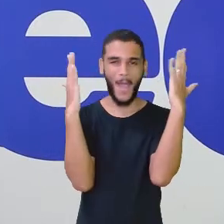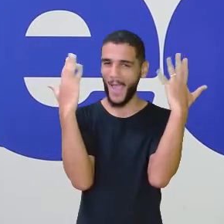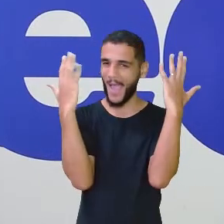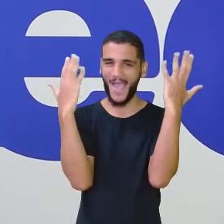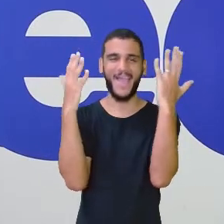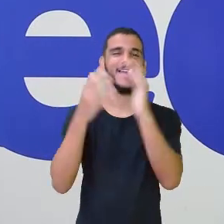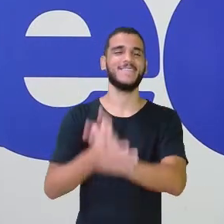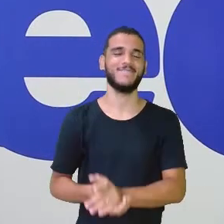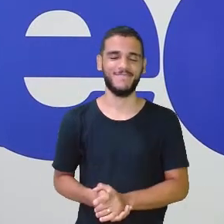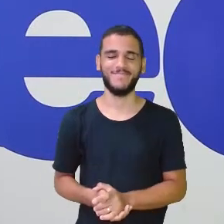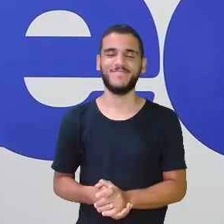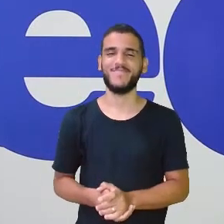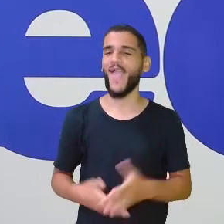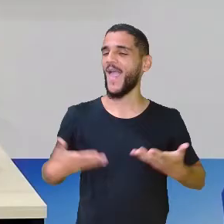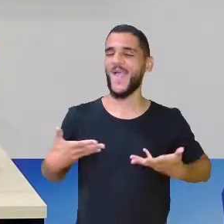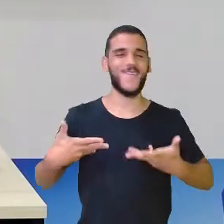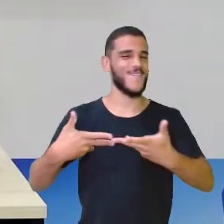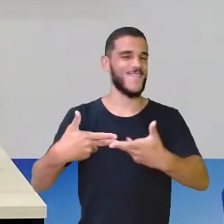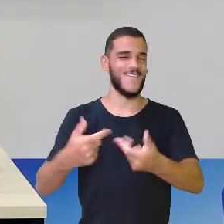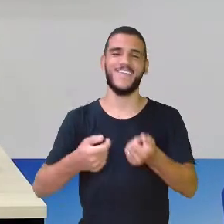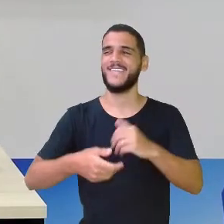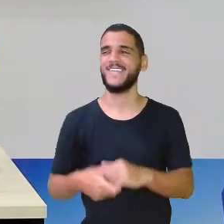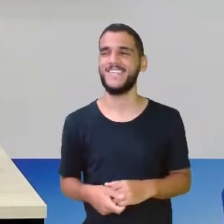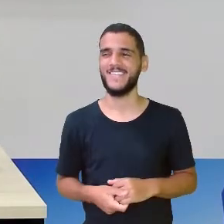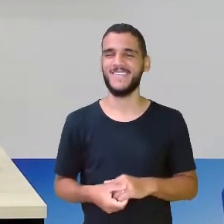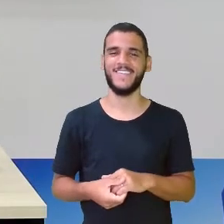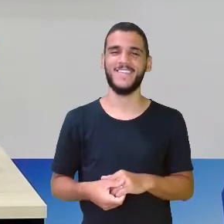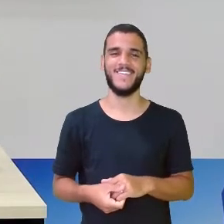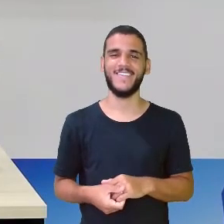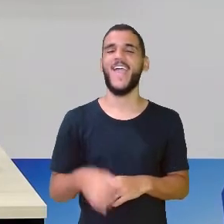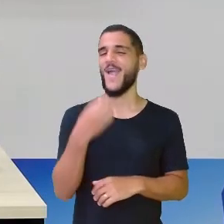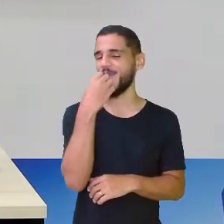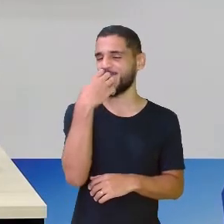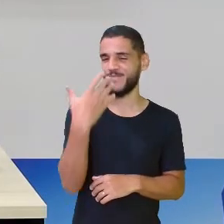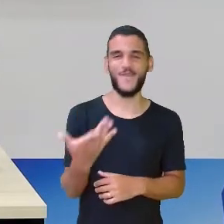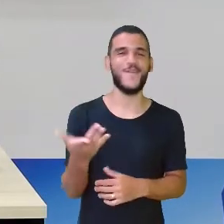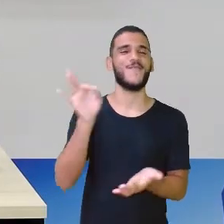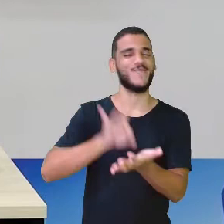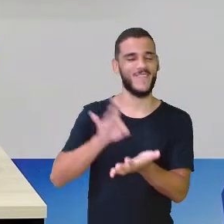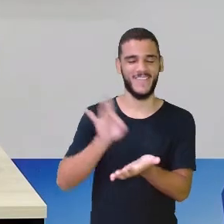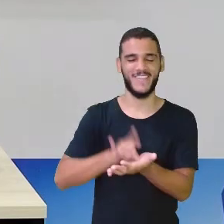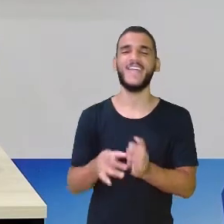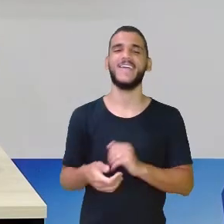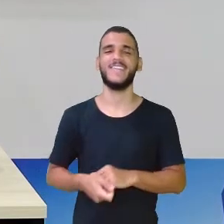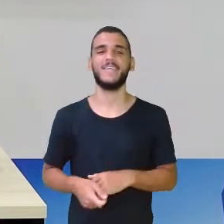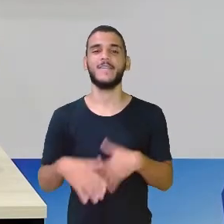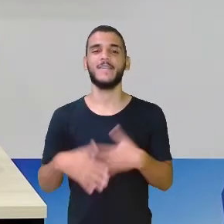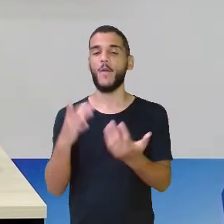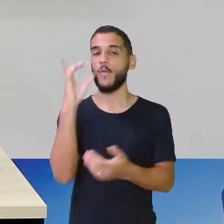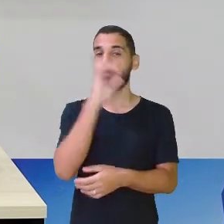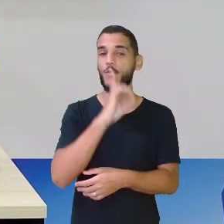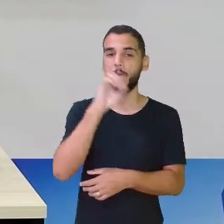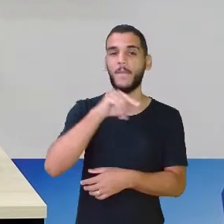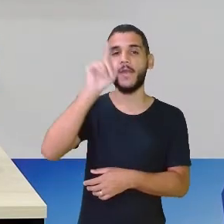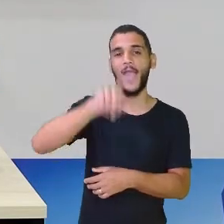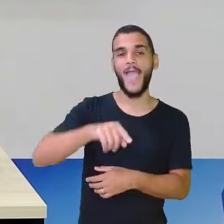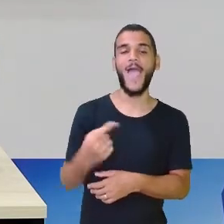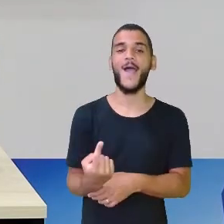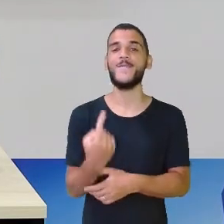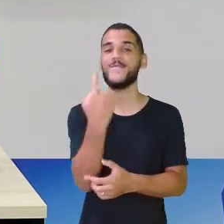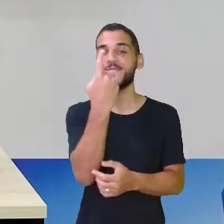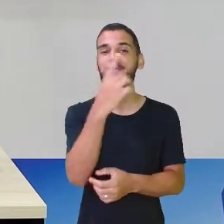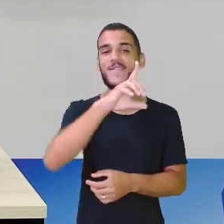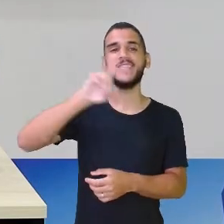Márcia. Pois é, que maravilha, né? Eita, que é bom demais, minha gente. Domingo é o primeiro dia da